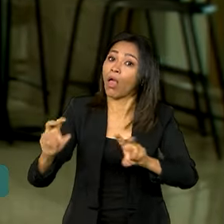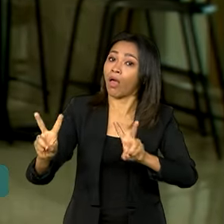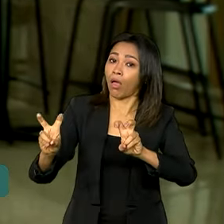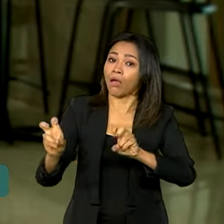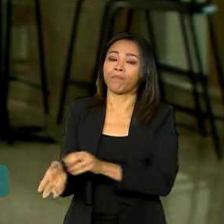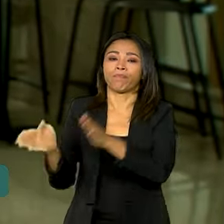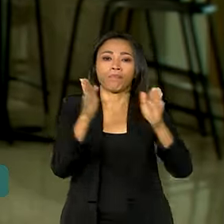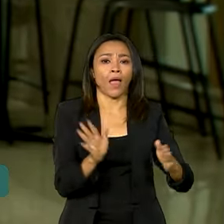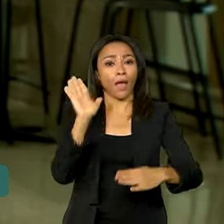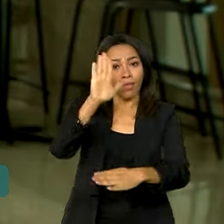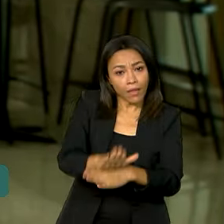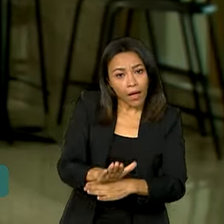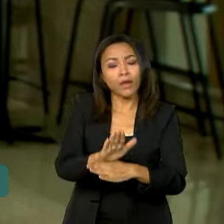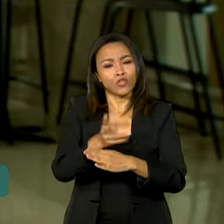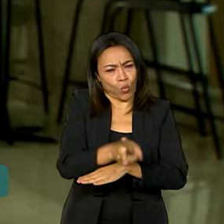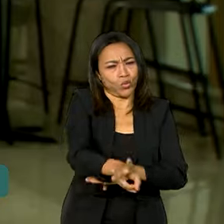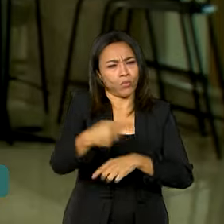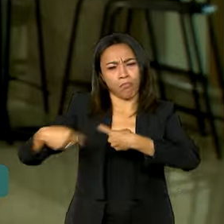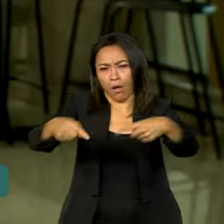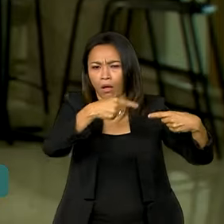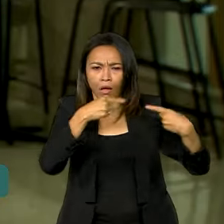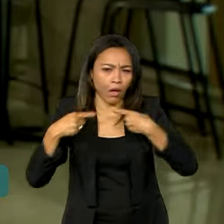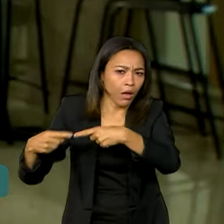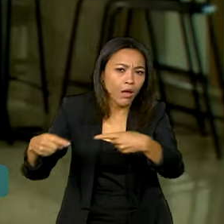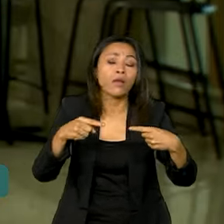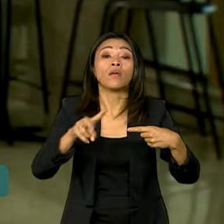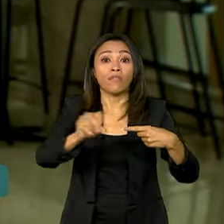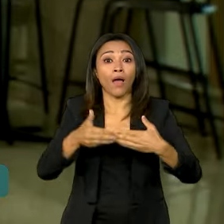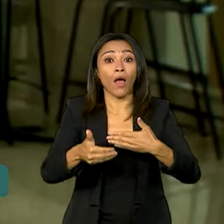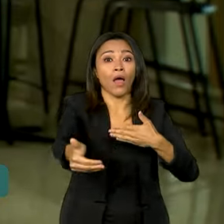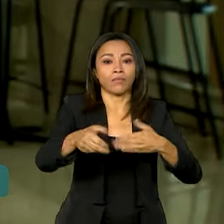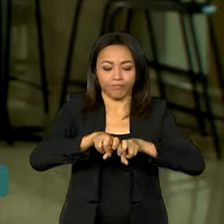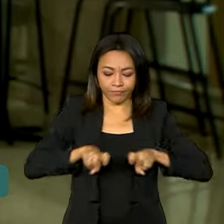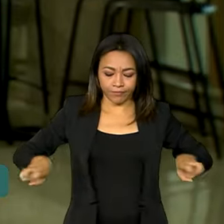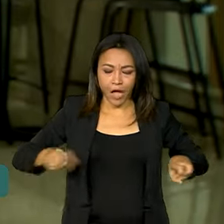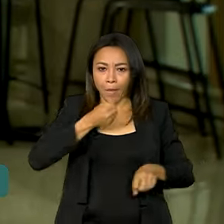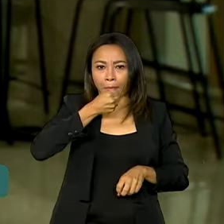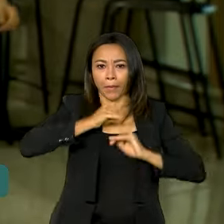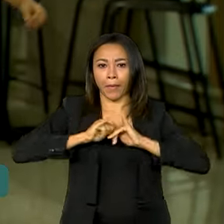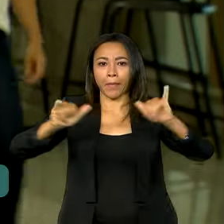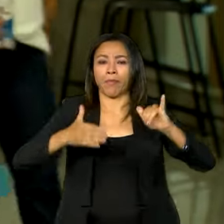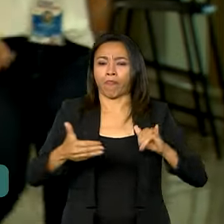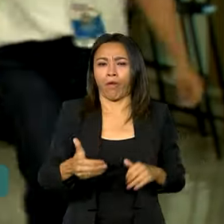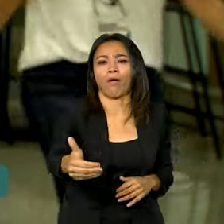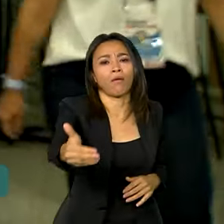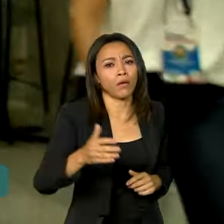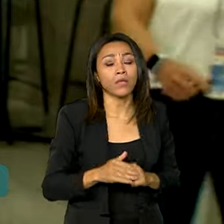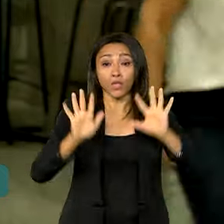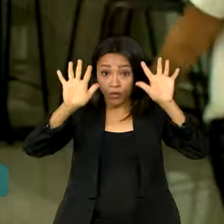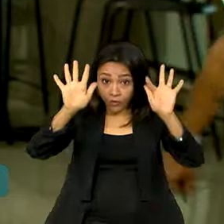tarde, esses diálogos continuam, e deve ser realizada uma coletiva de imprensa. Na sessão de